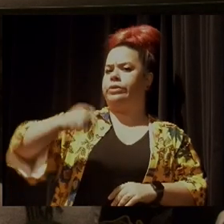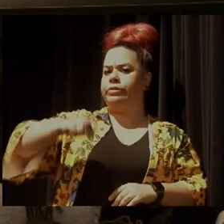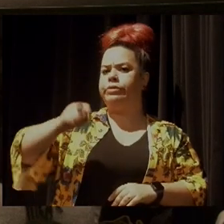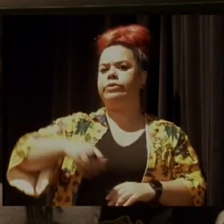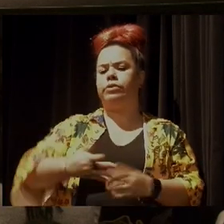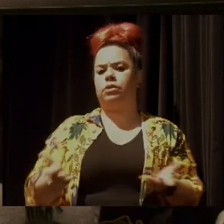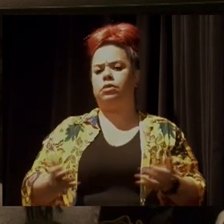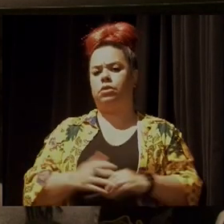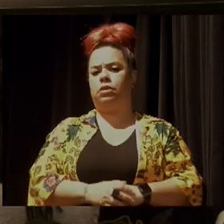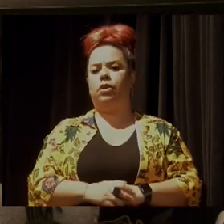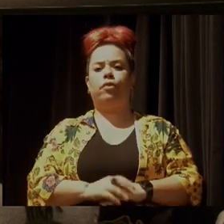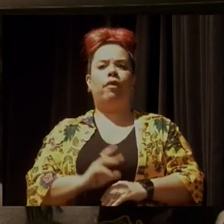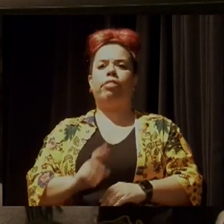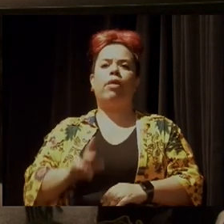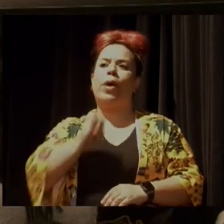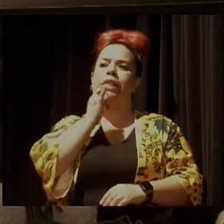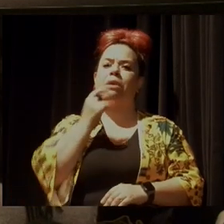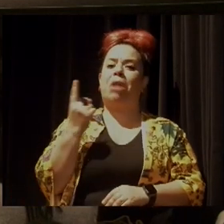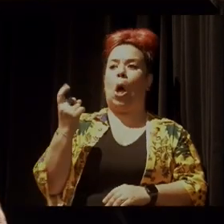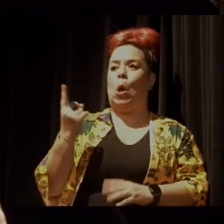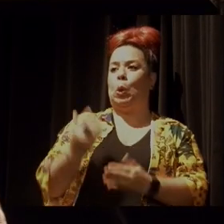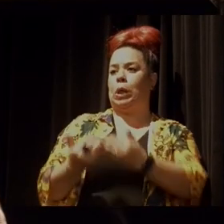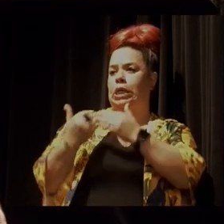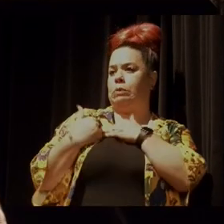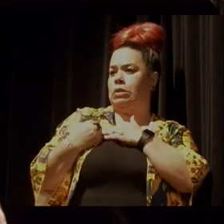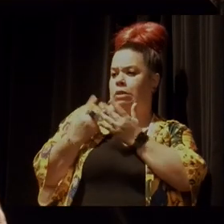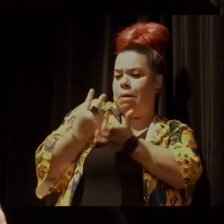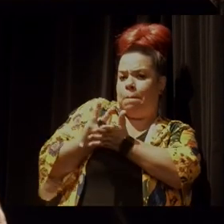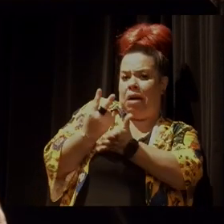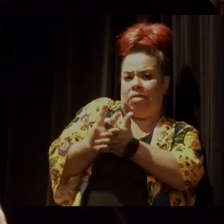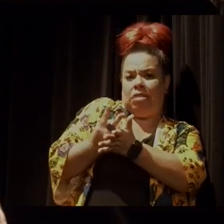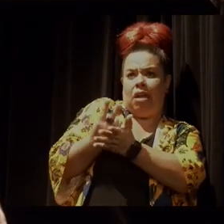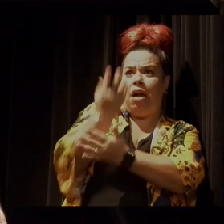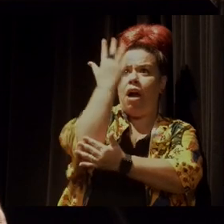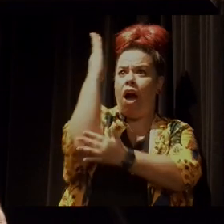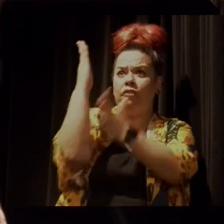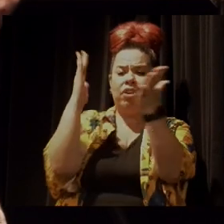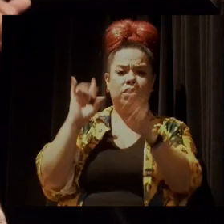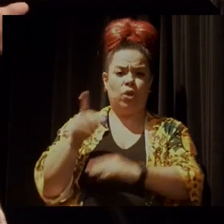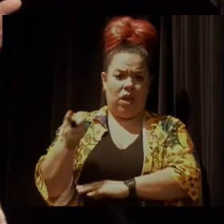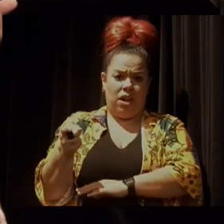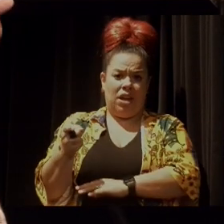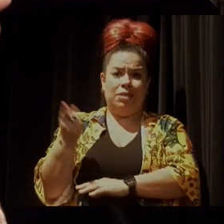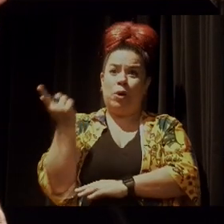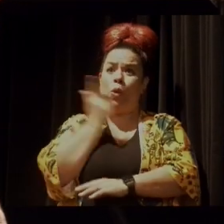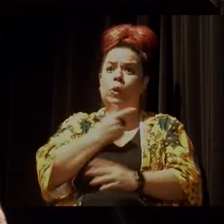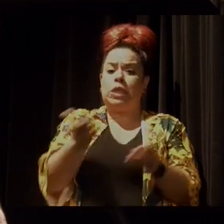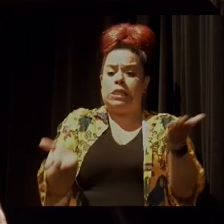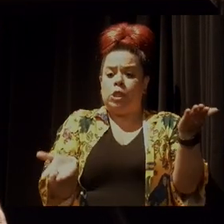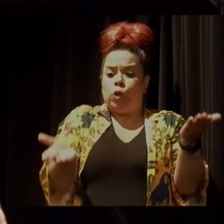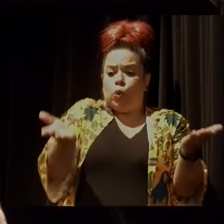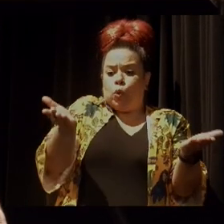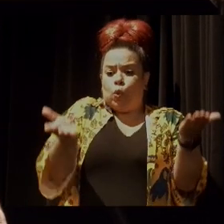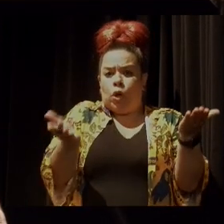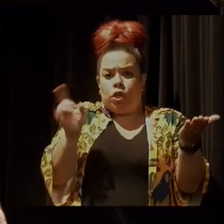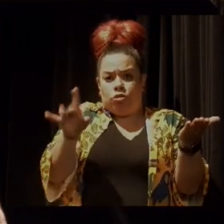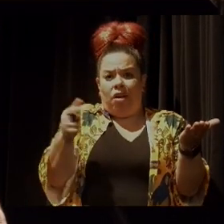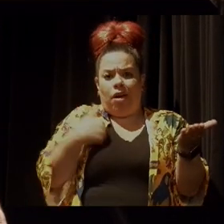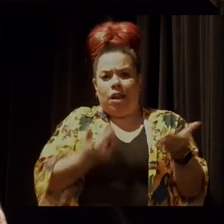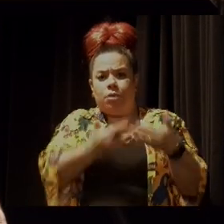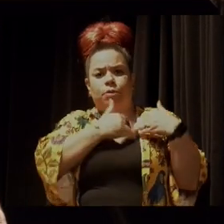ela não é a única responsável por manter a floresta em equilíbrio, ela não é a única